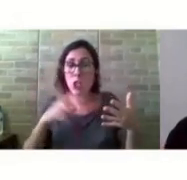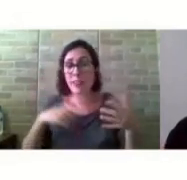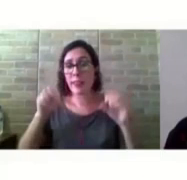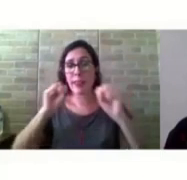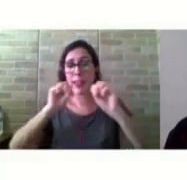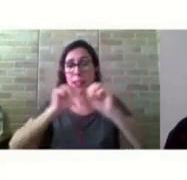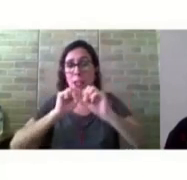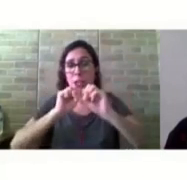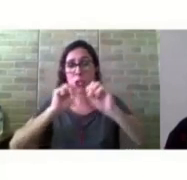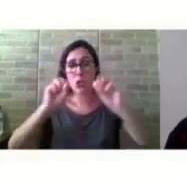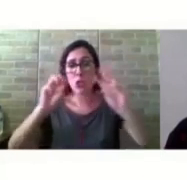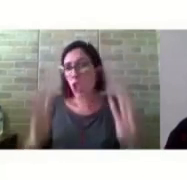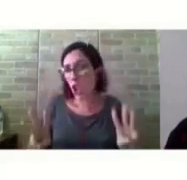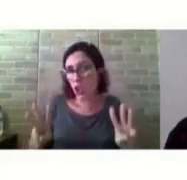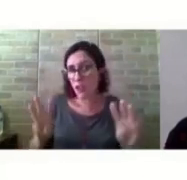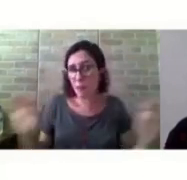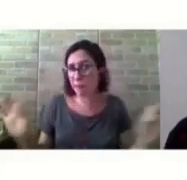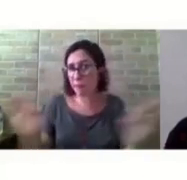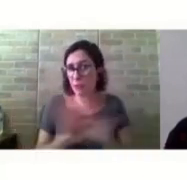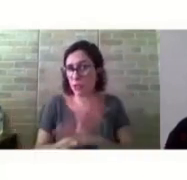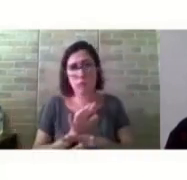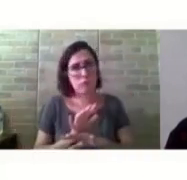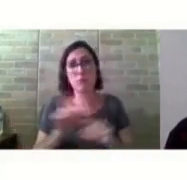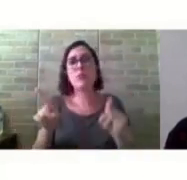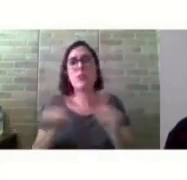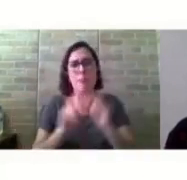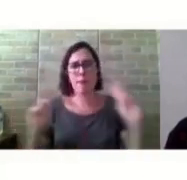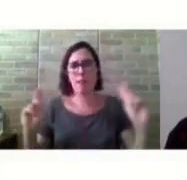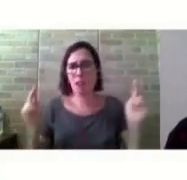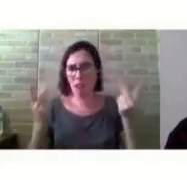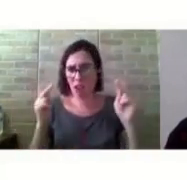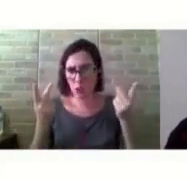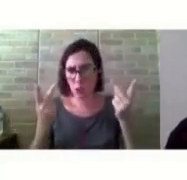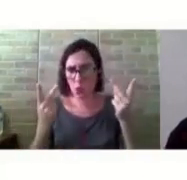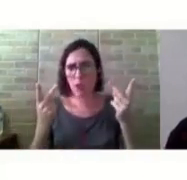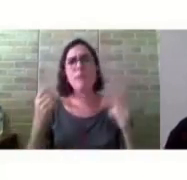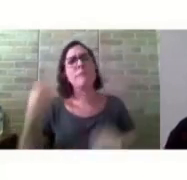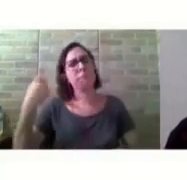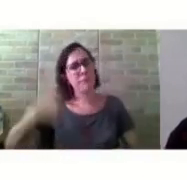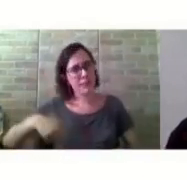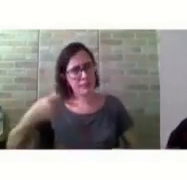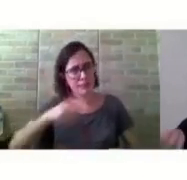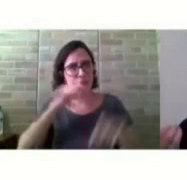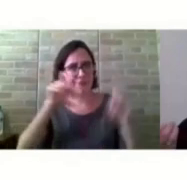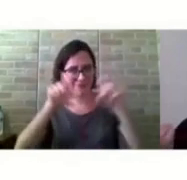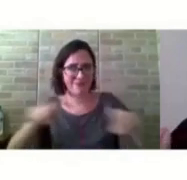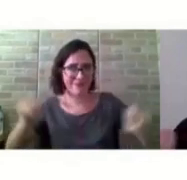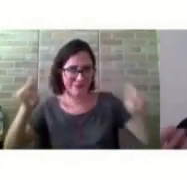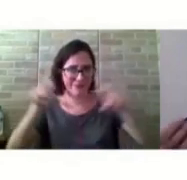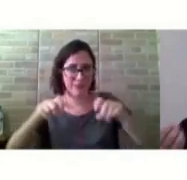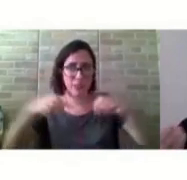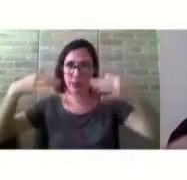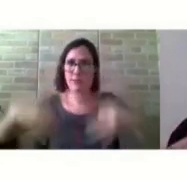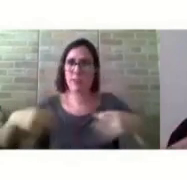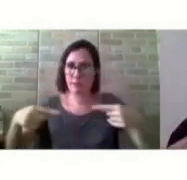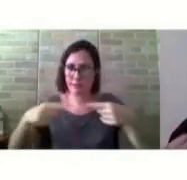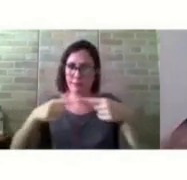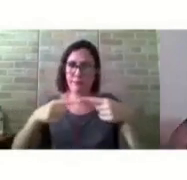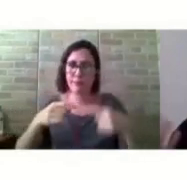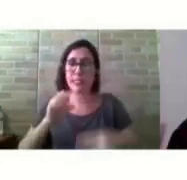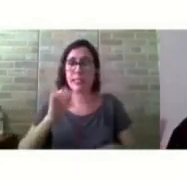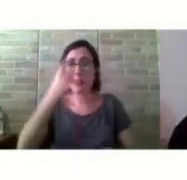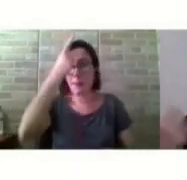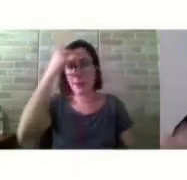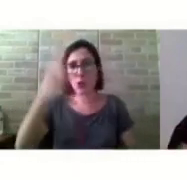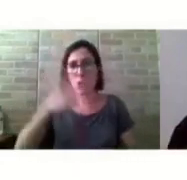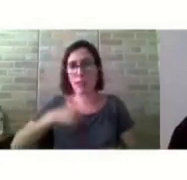ter o software e o hardware adequado, o computador adequado. A pessoa, vamos supor que ela tenha uma deficiência física,